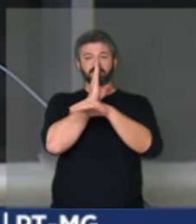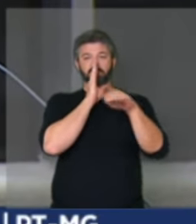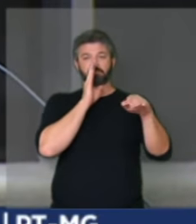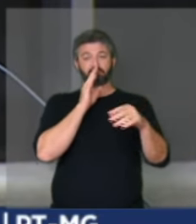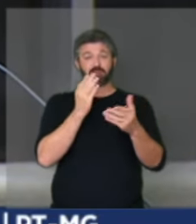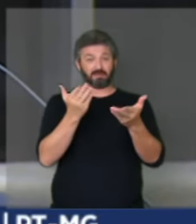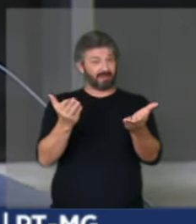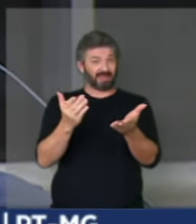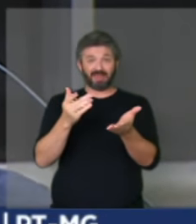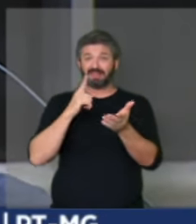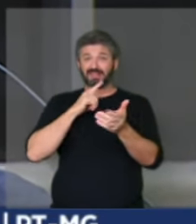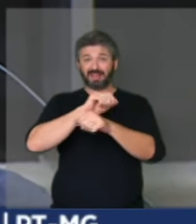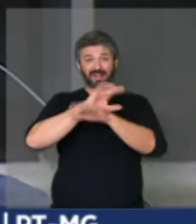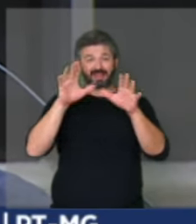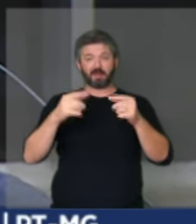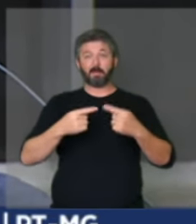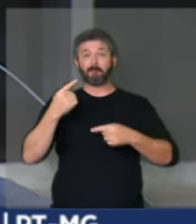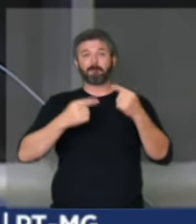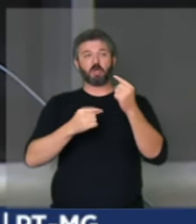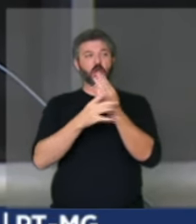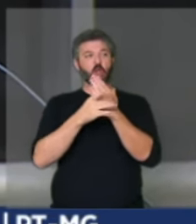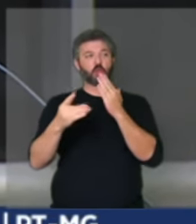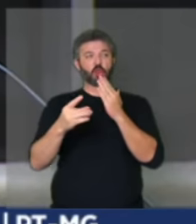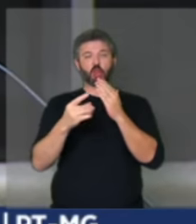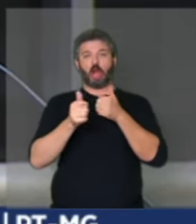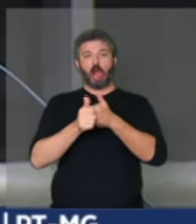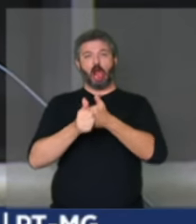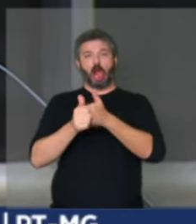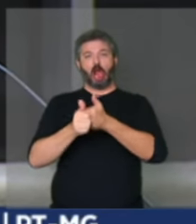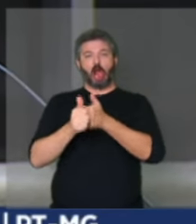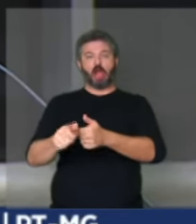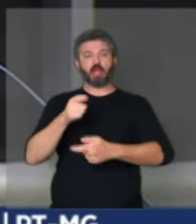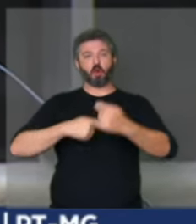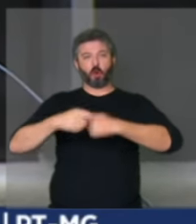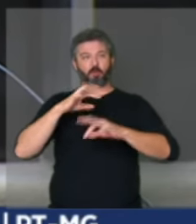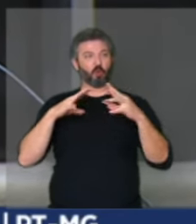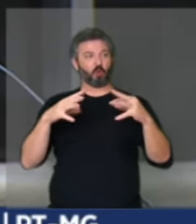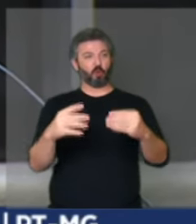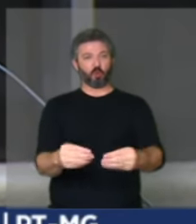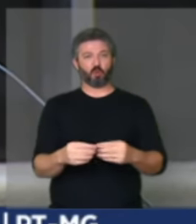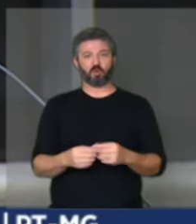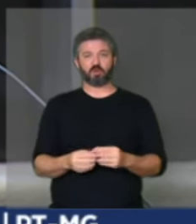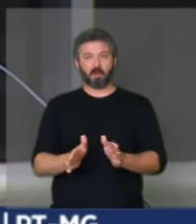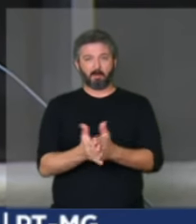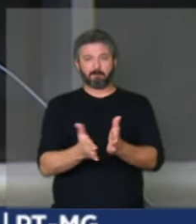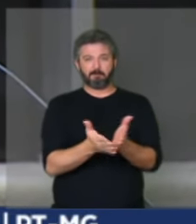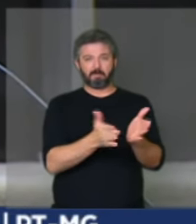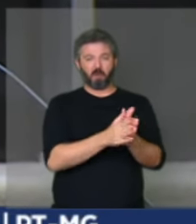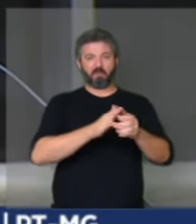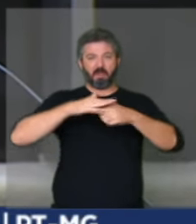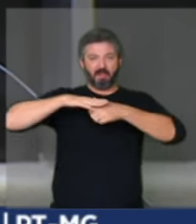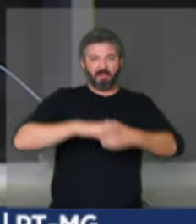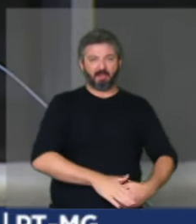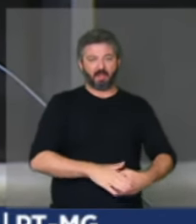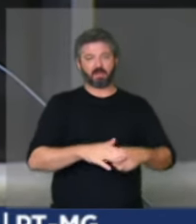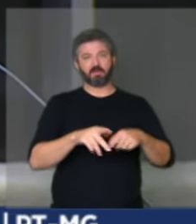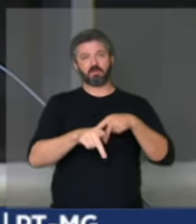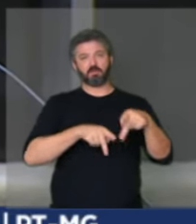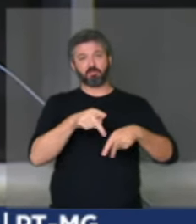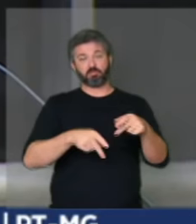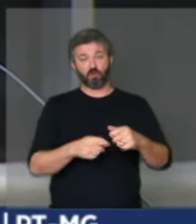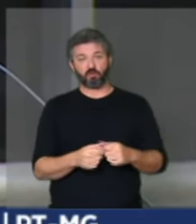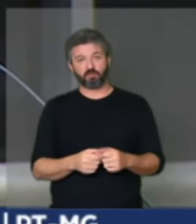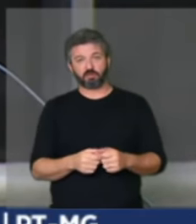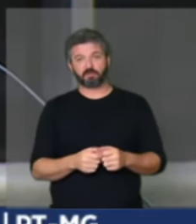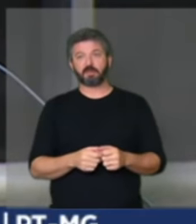que essa política de dolarização da economia que empobrece a nossa população que faz